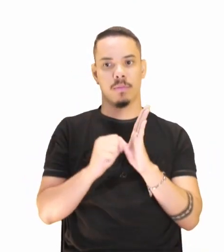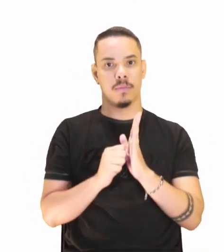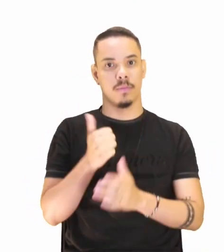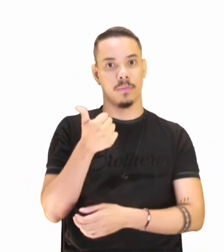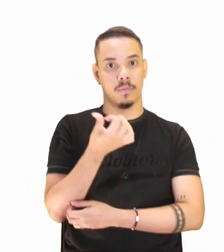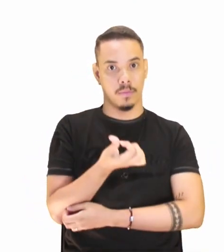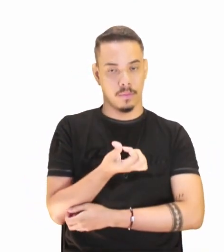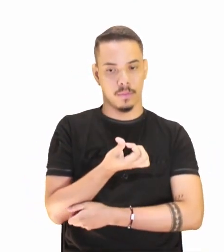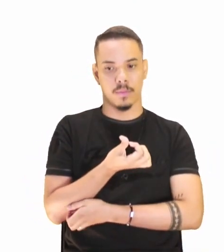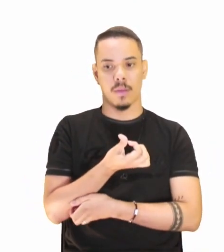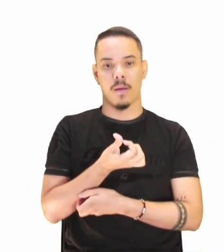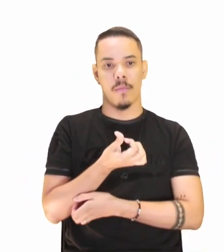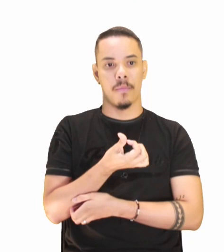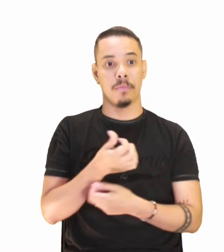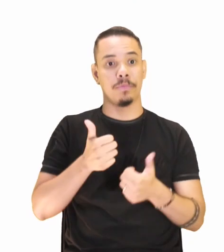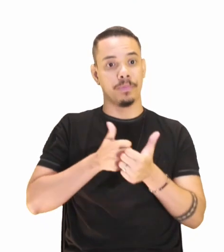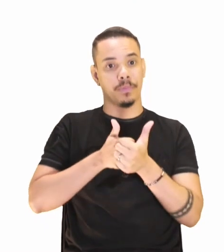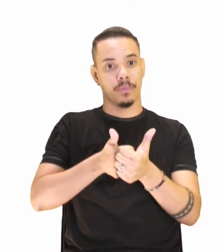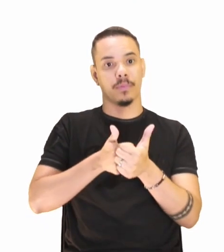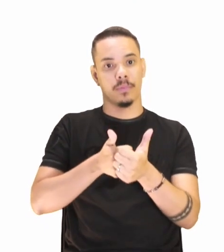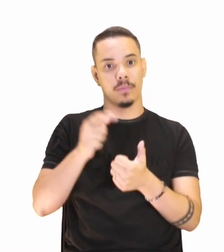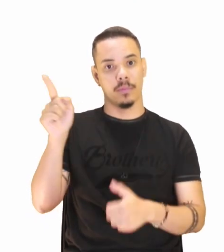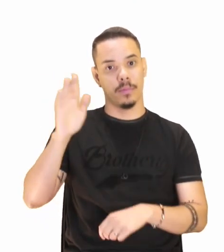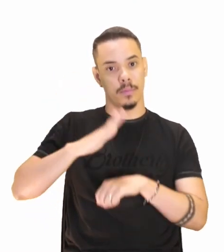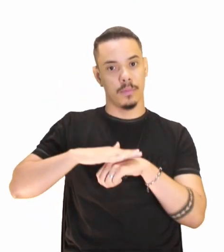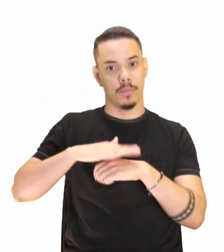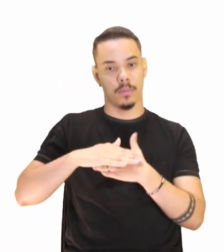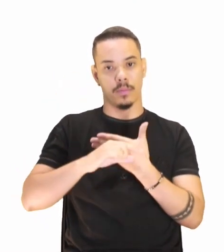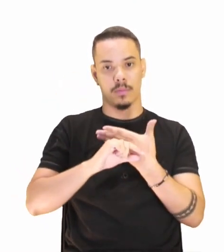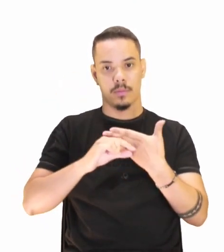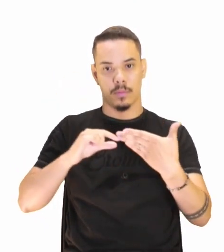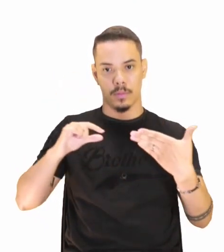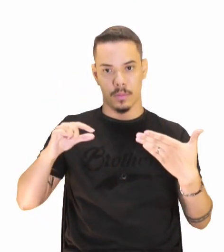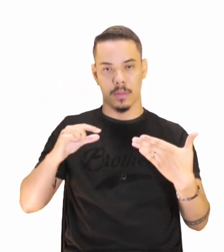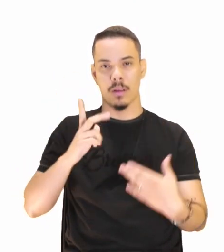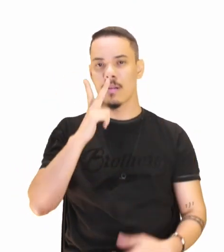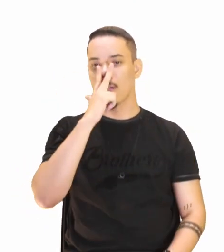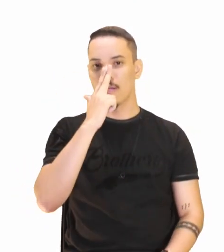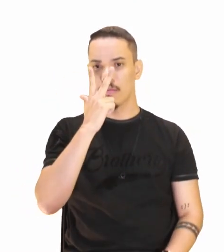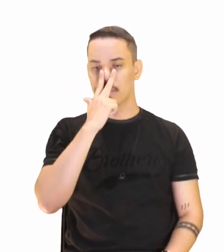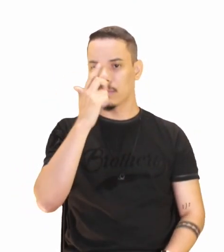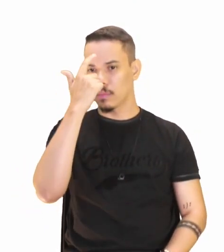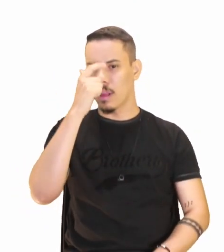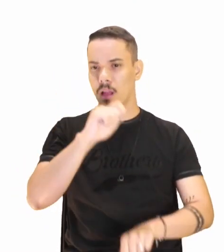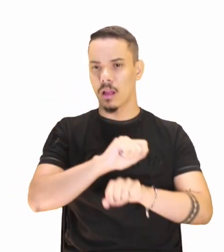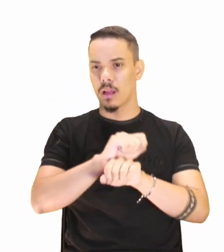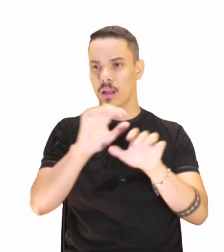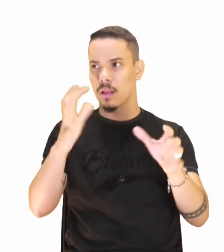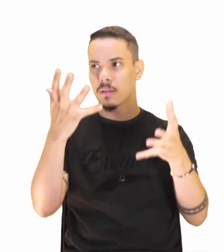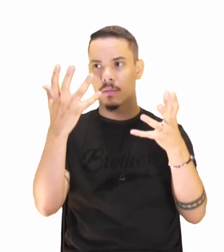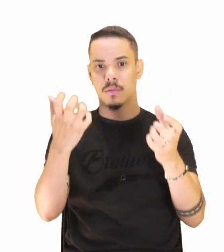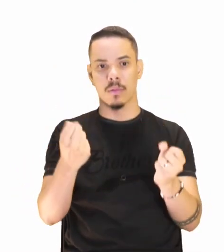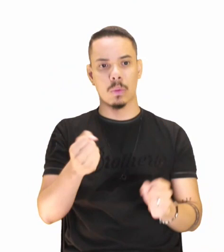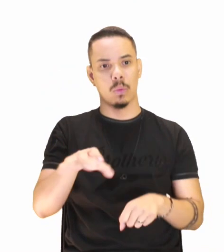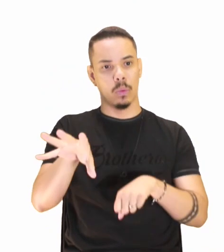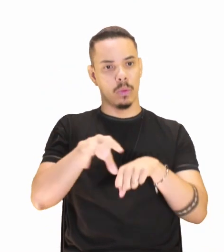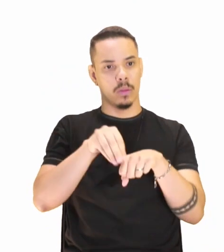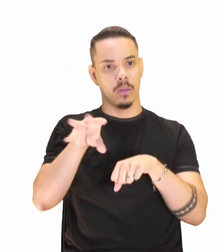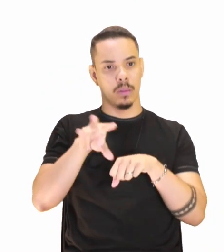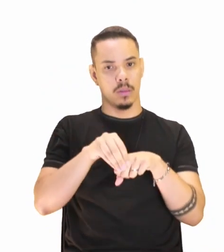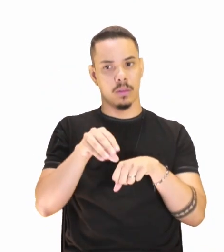XVI. Conforme Laura de Mello Souza, parece lícito considerar que o conhecimento,